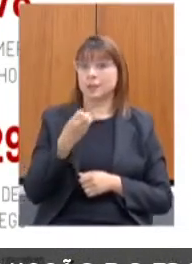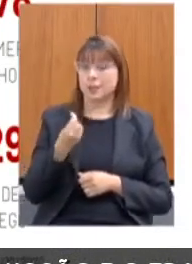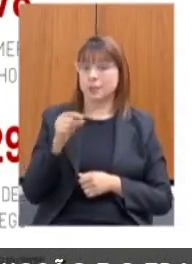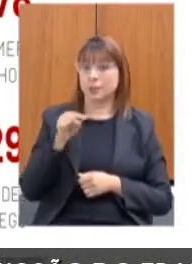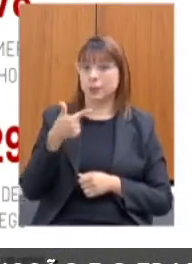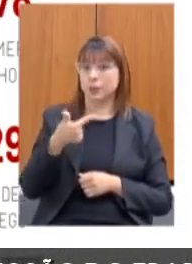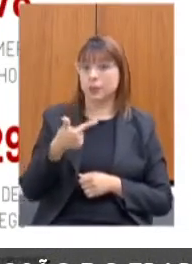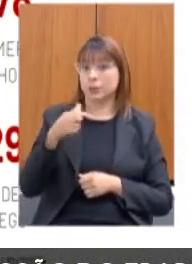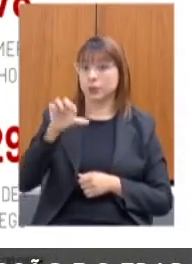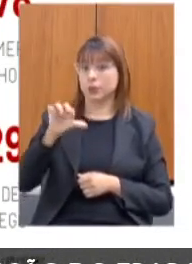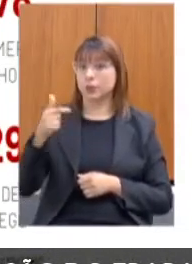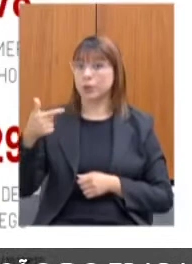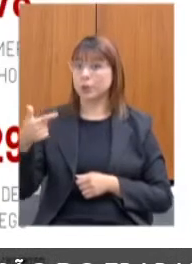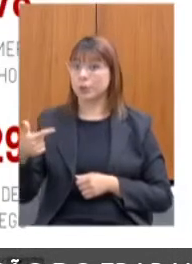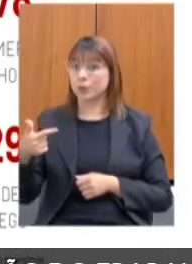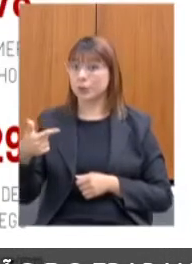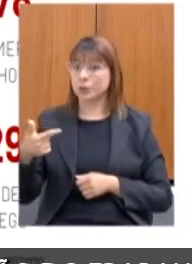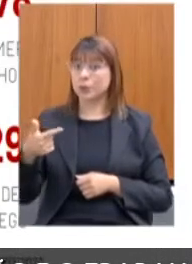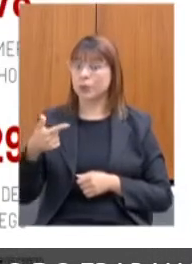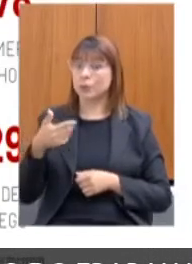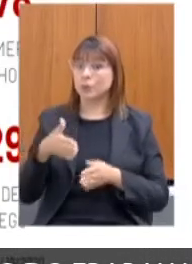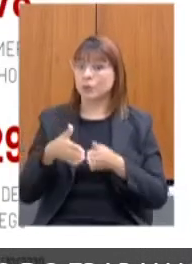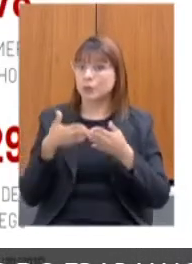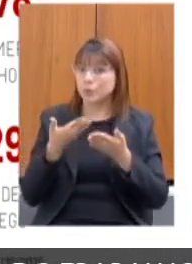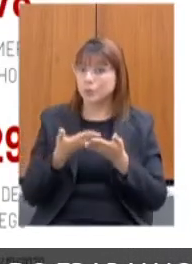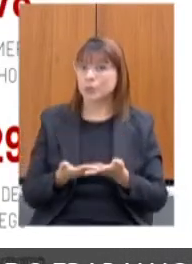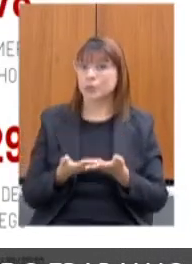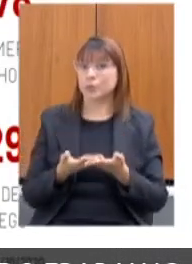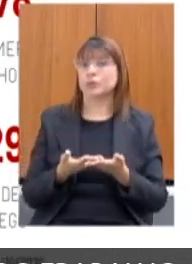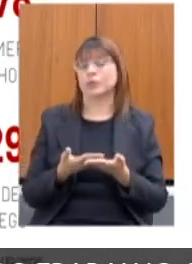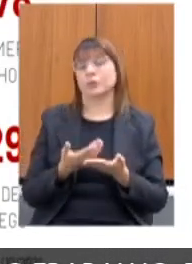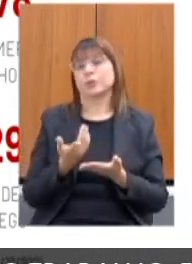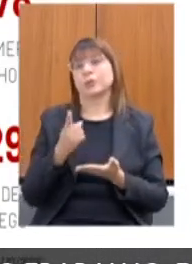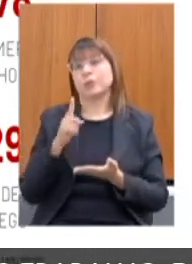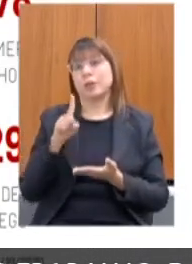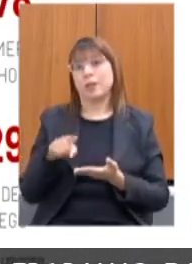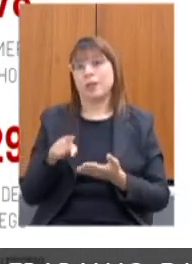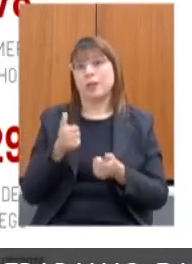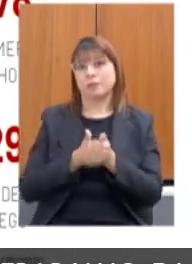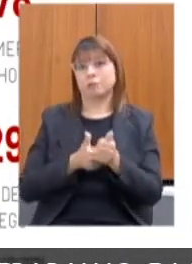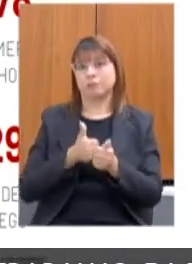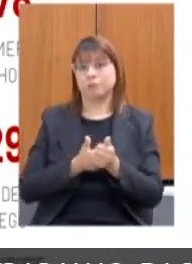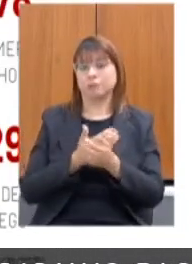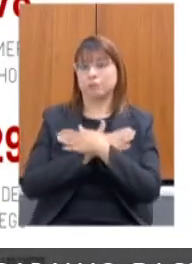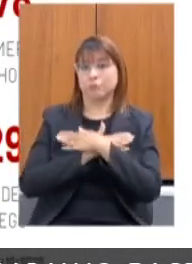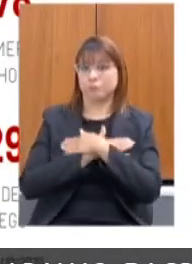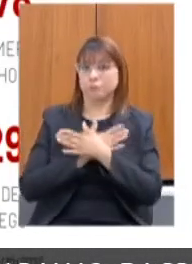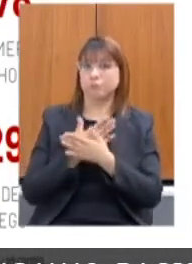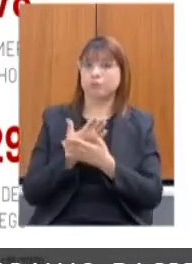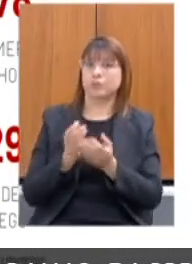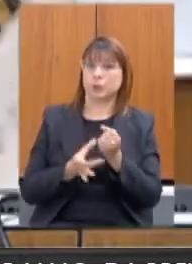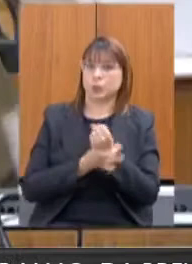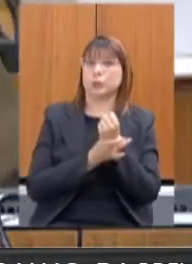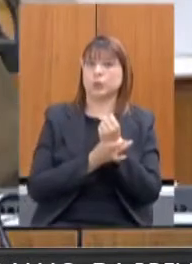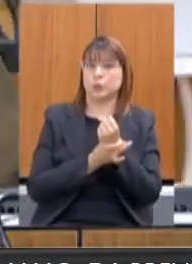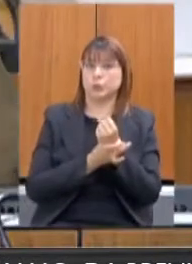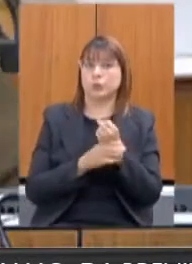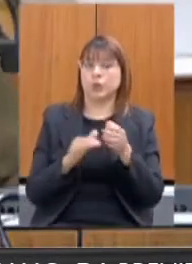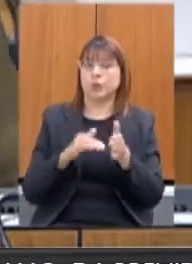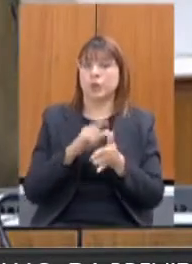.292 requerimentos de seguro-desemprego, até o dia 31 de 10 de 2020.